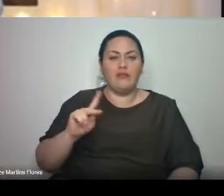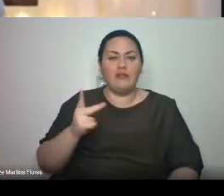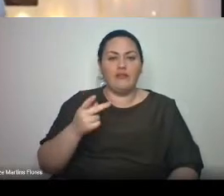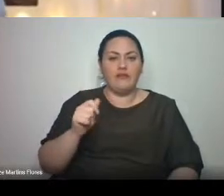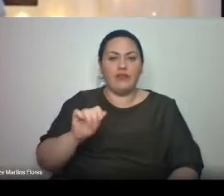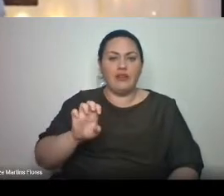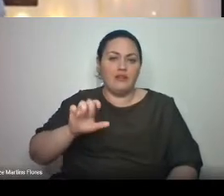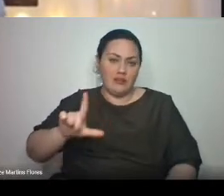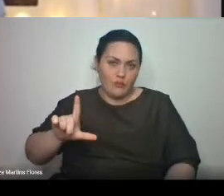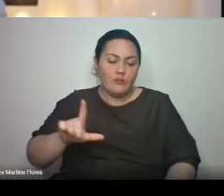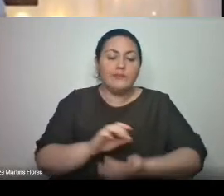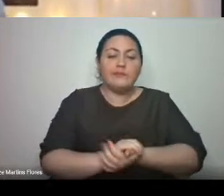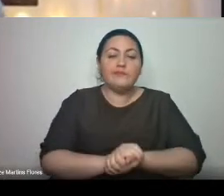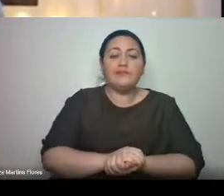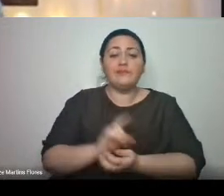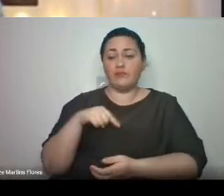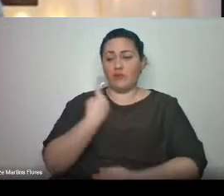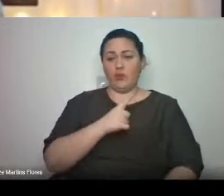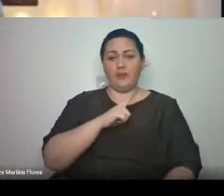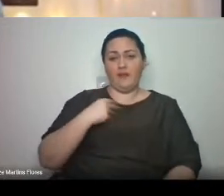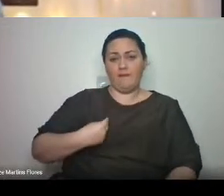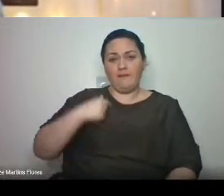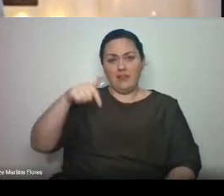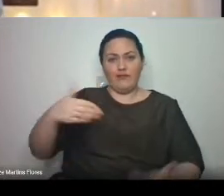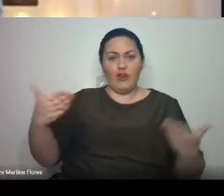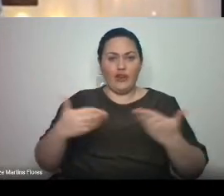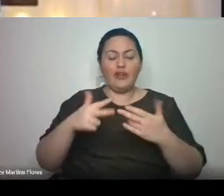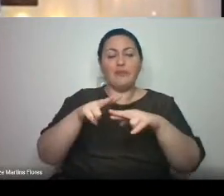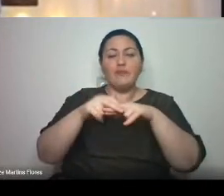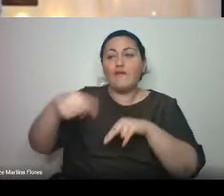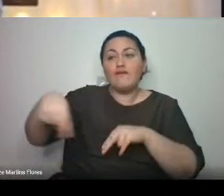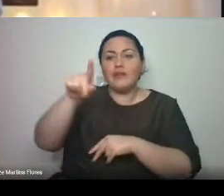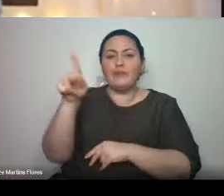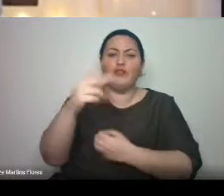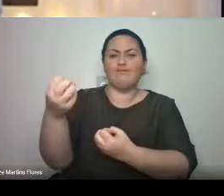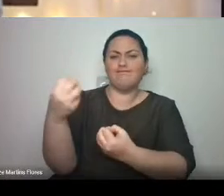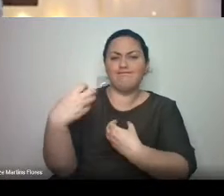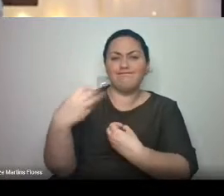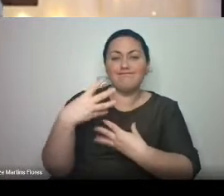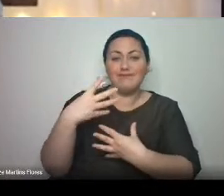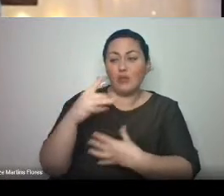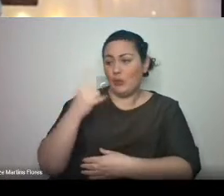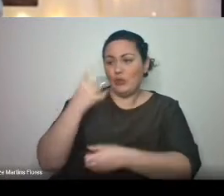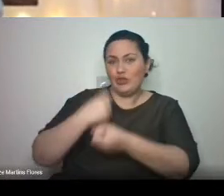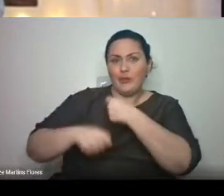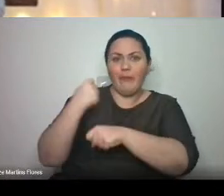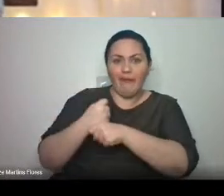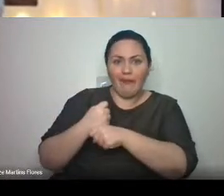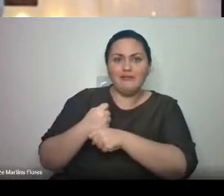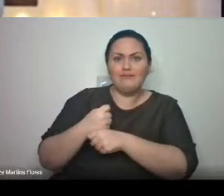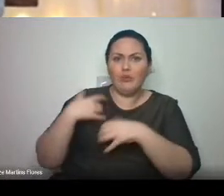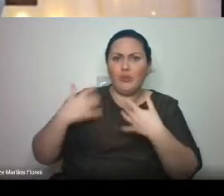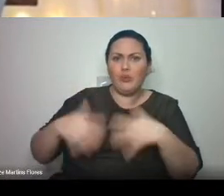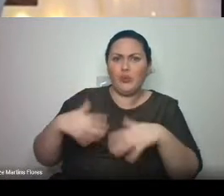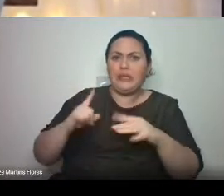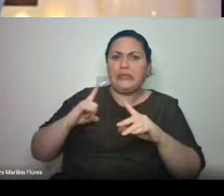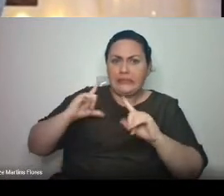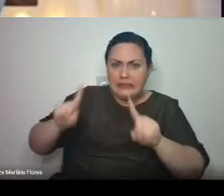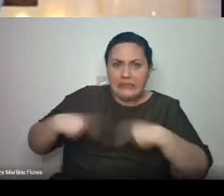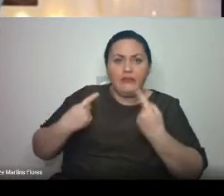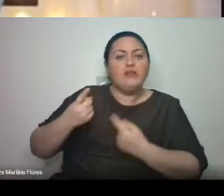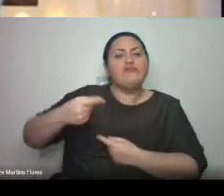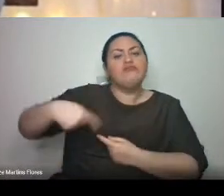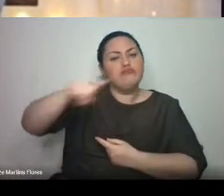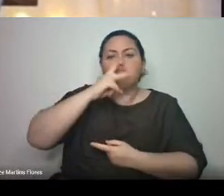ensinamentos de vocês. Sabemos que vocês deram o seu máximo, ainda mais nesse último ano, com tantos desafios. Não